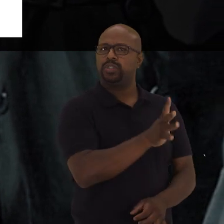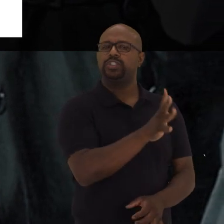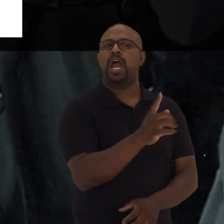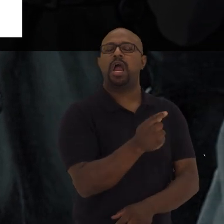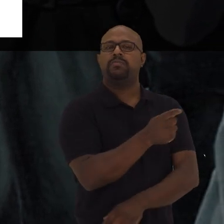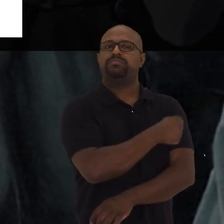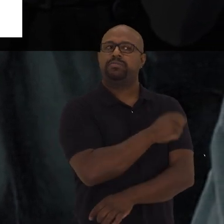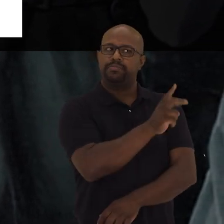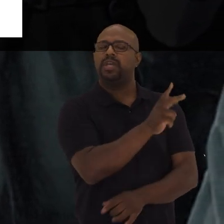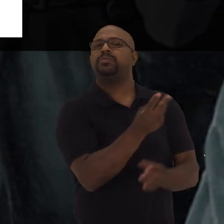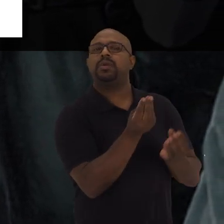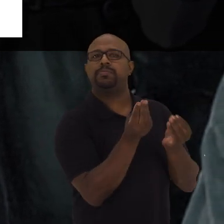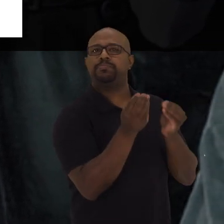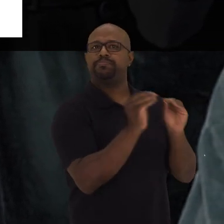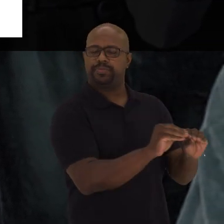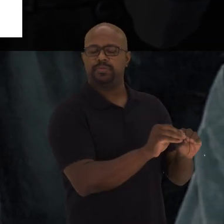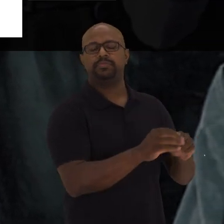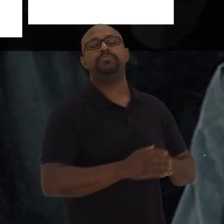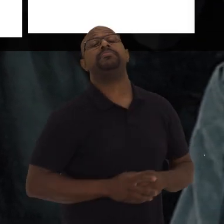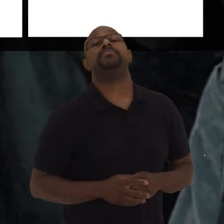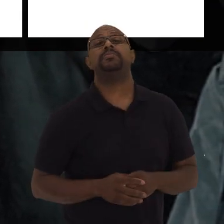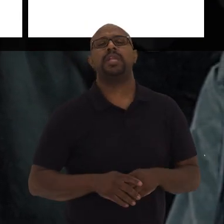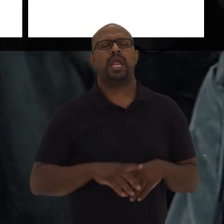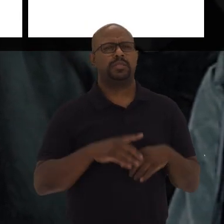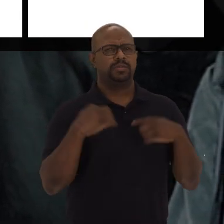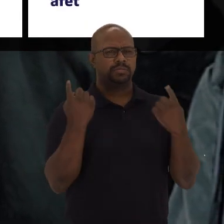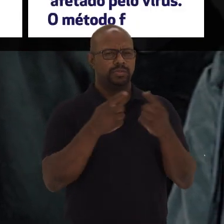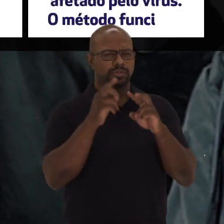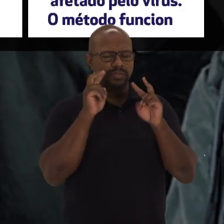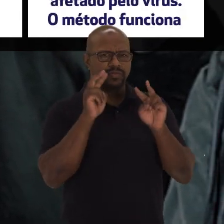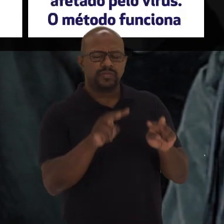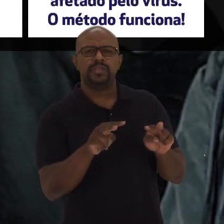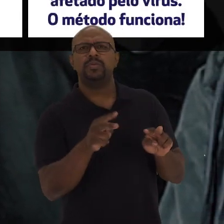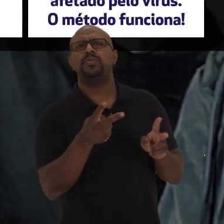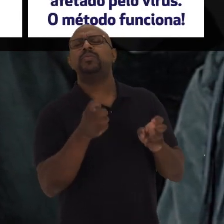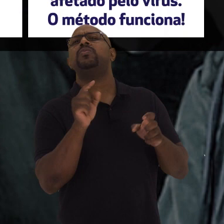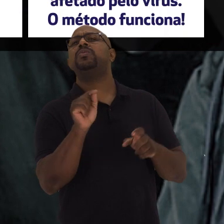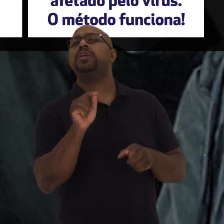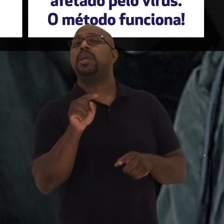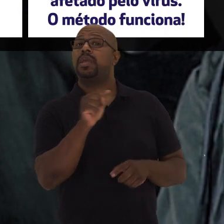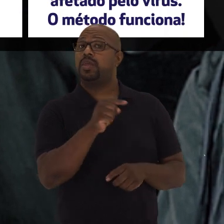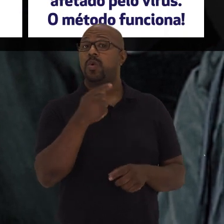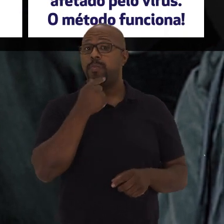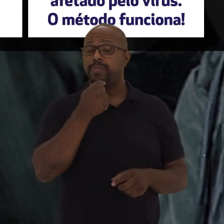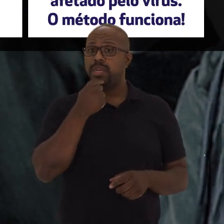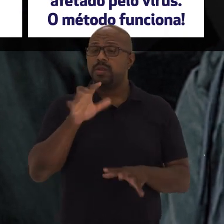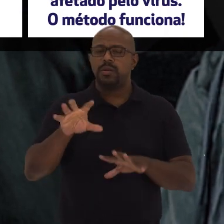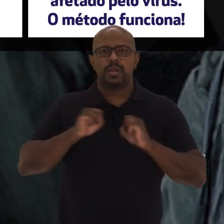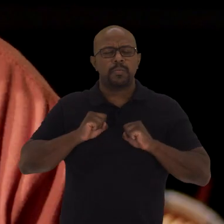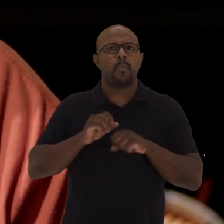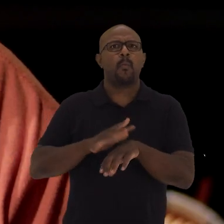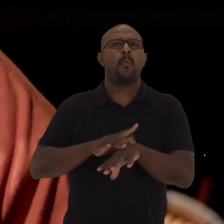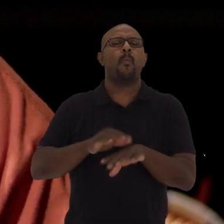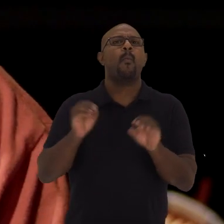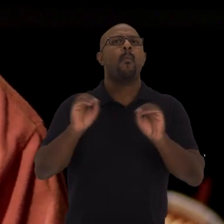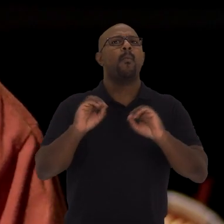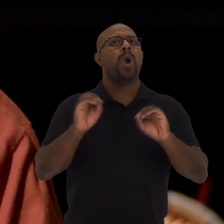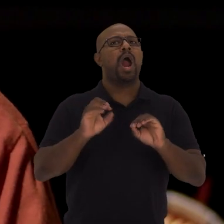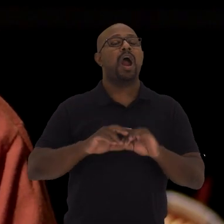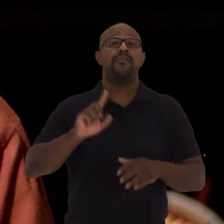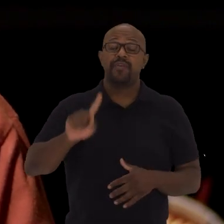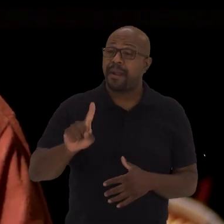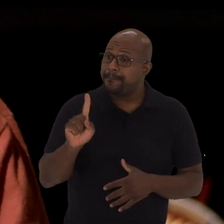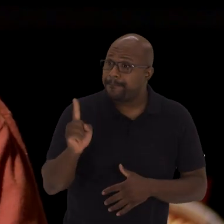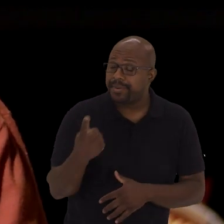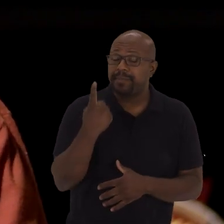recebido A varíola bovina, né? Todo mundo pôde verificar o quê? Pôde ver que o menino não ficou doente Essa foi a primeira